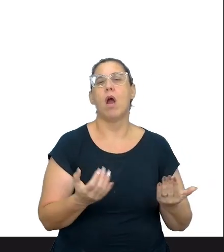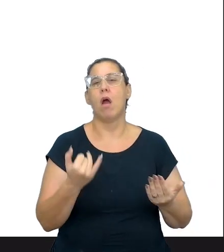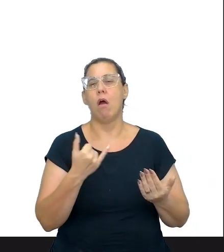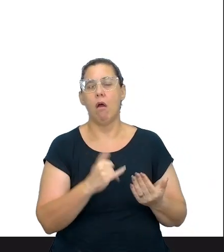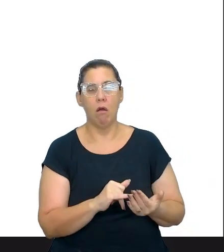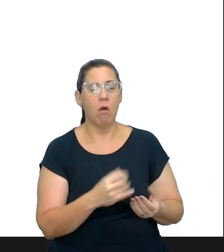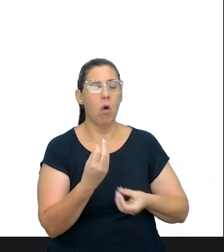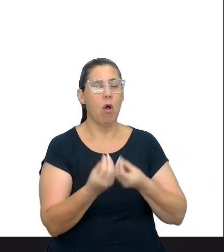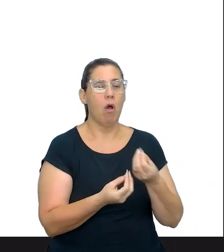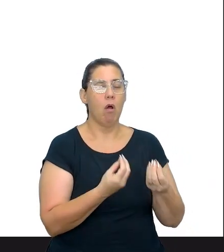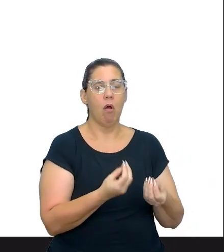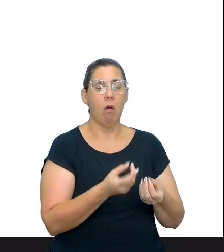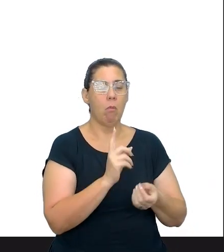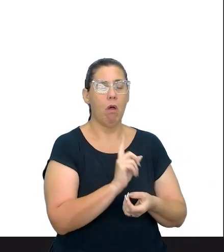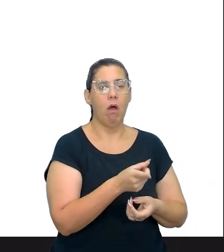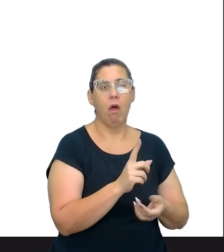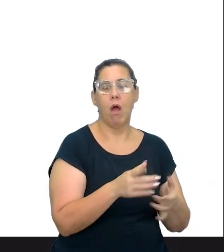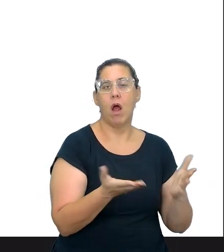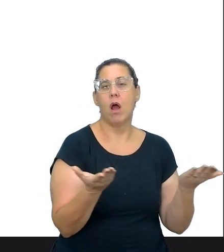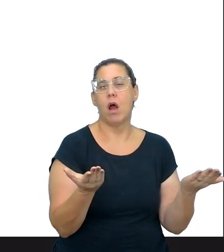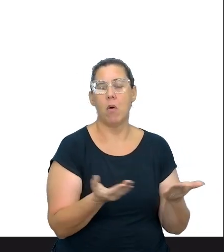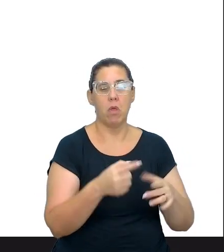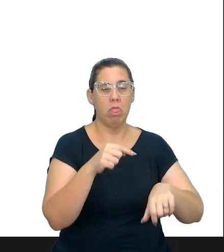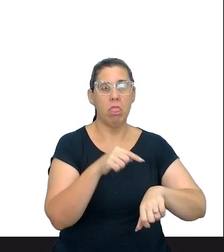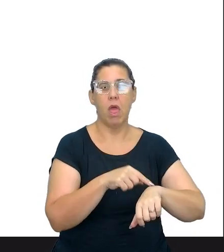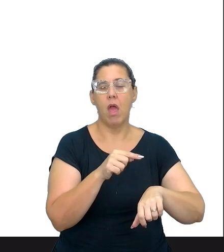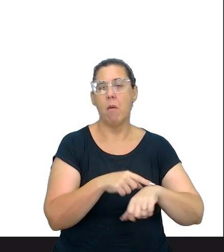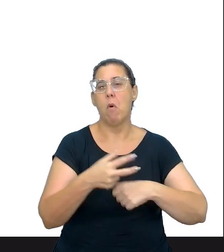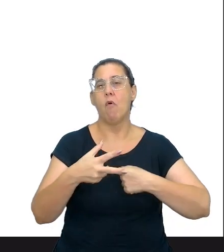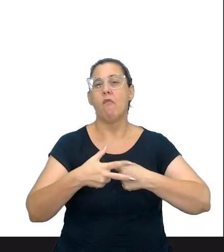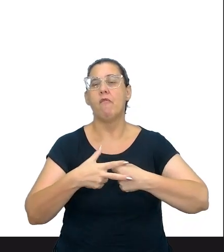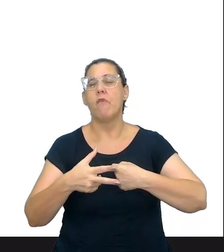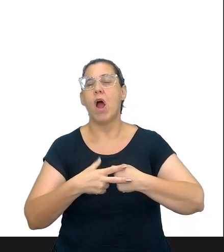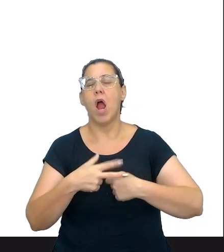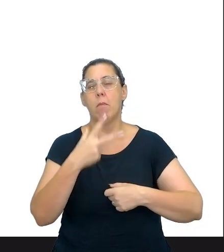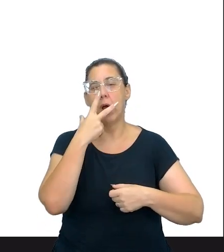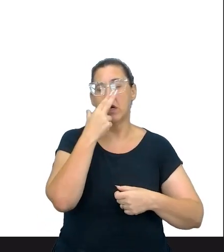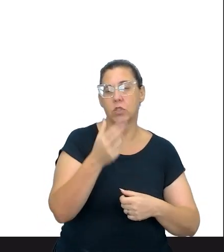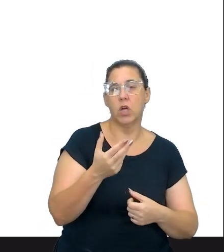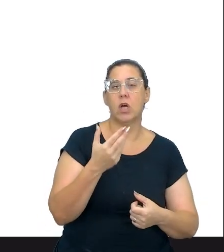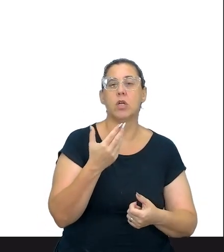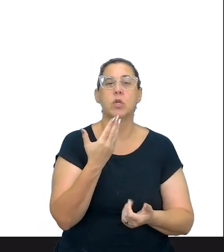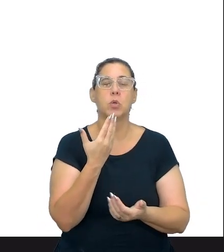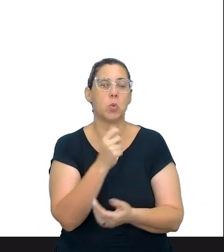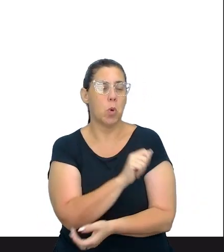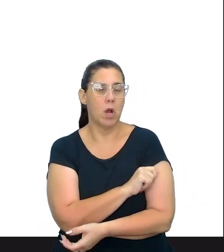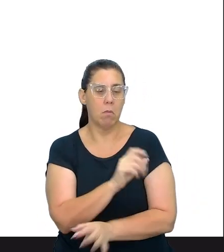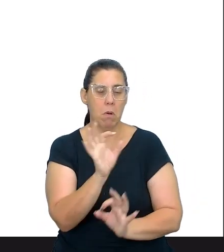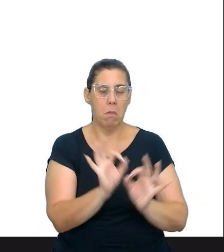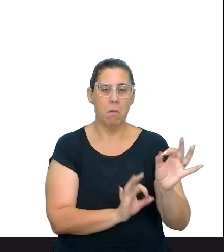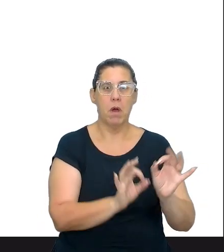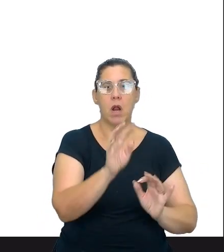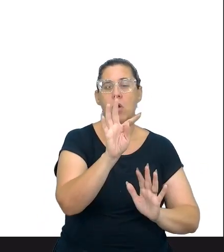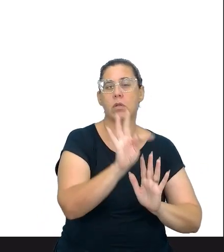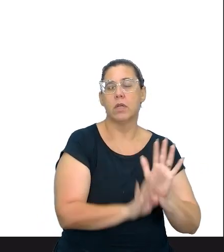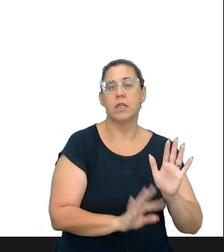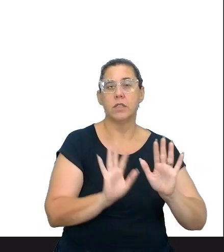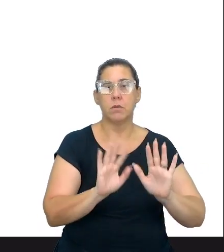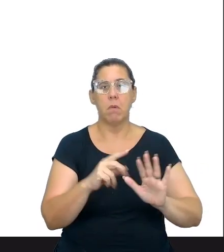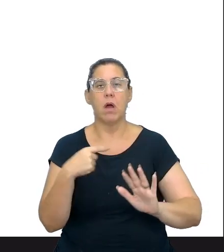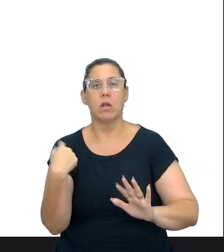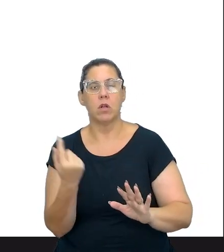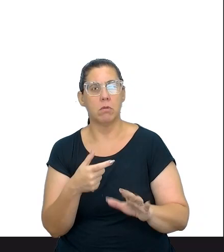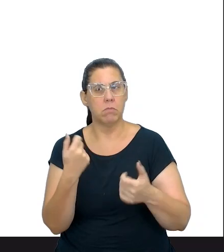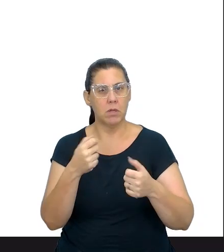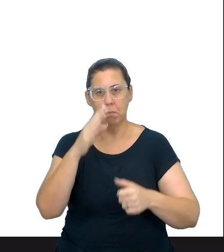regência, ensinava os tempos verbais, achando que o aluno daria conta de produzir um texto e, na realidade, a gente não